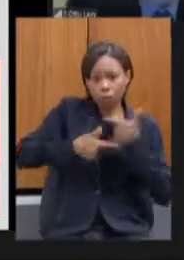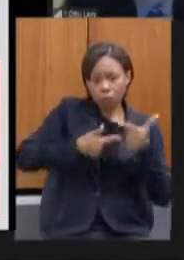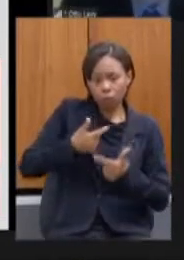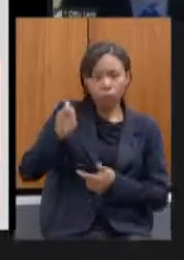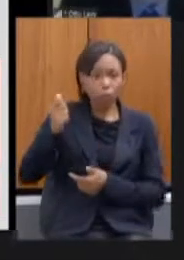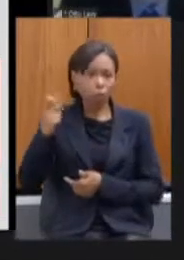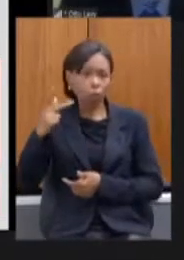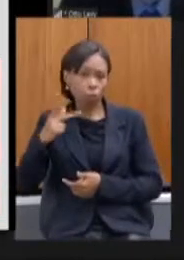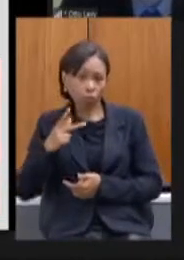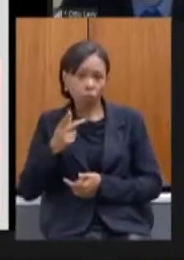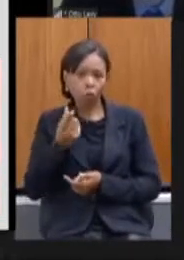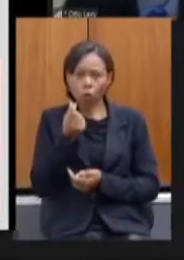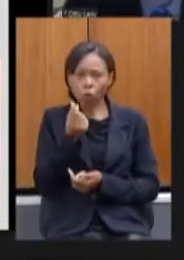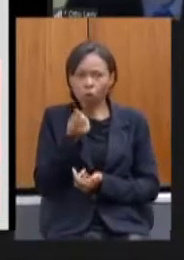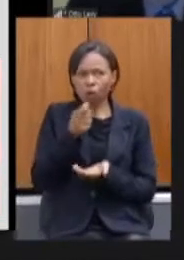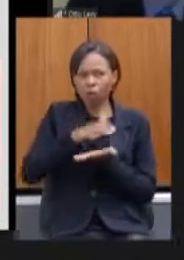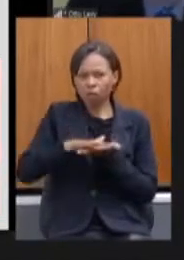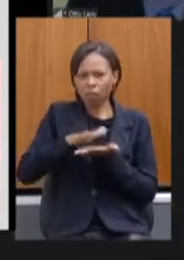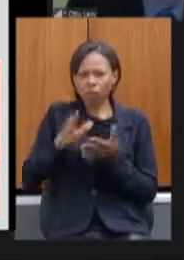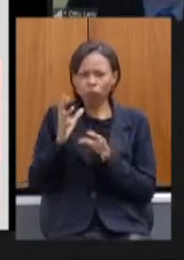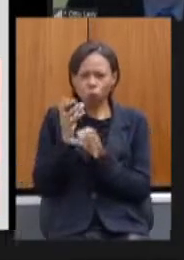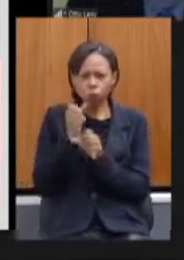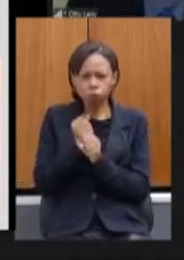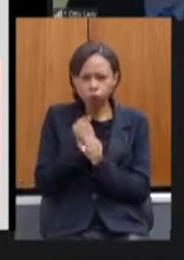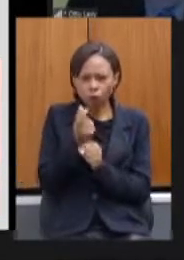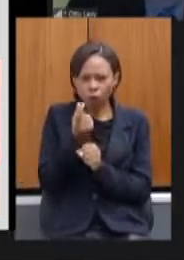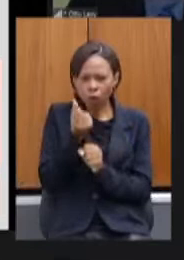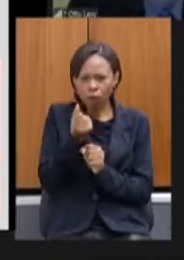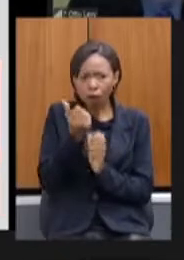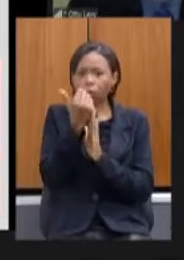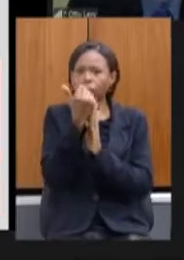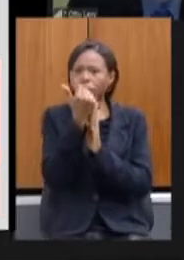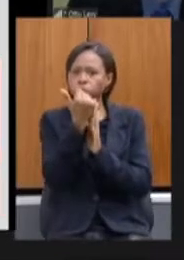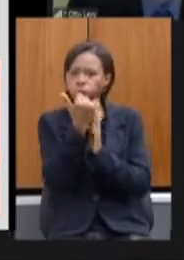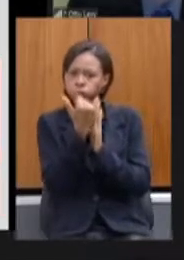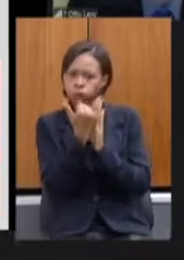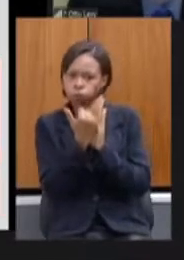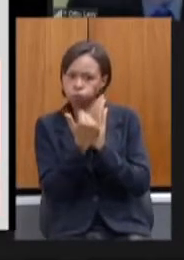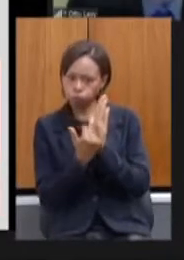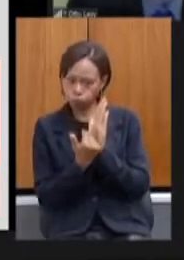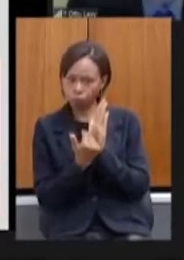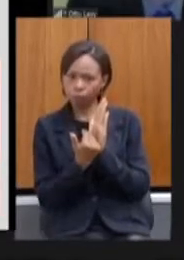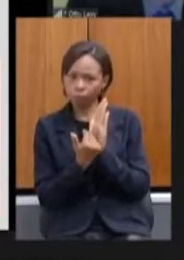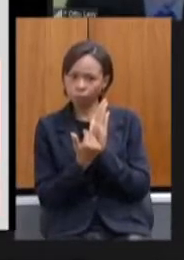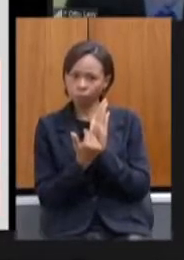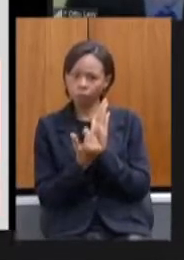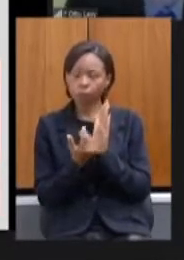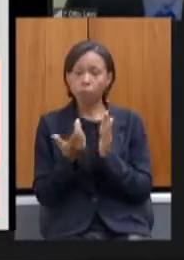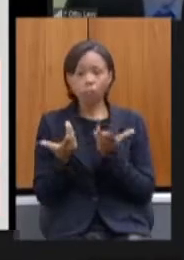absoluto caiu e em relação